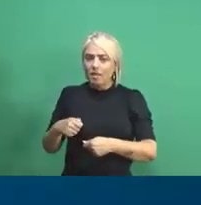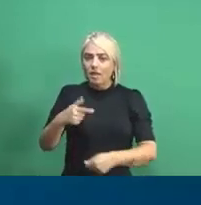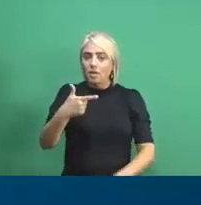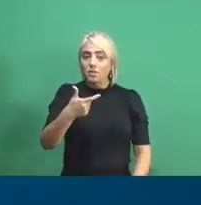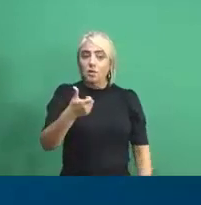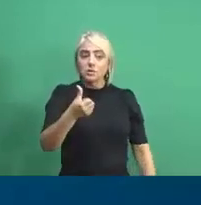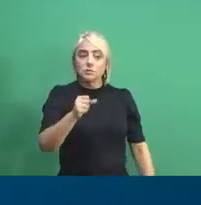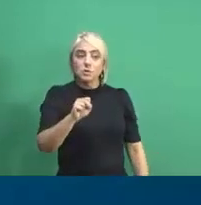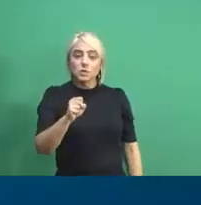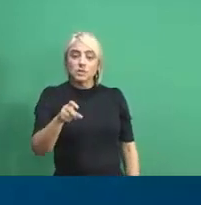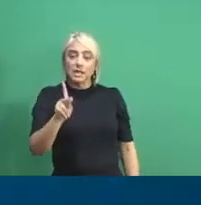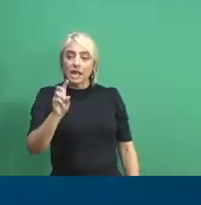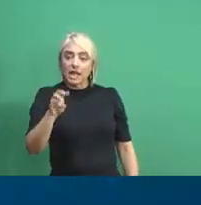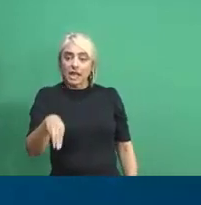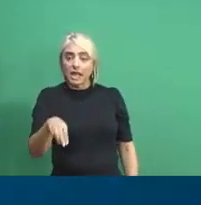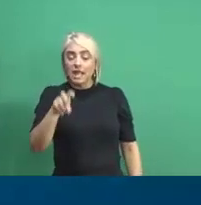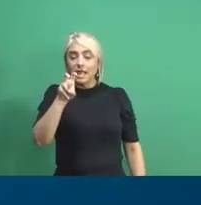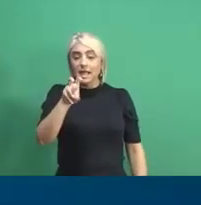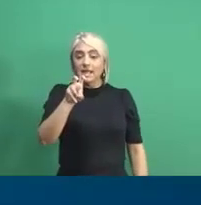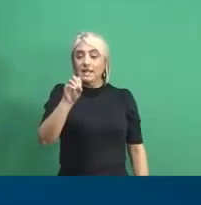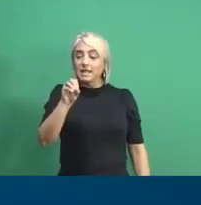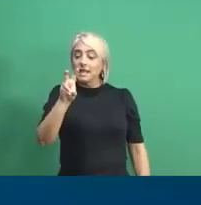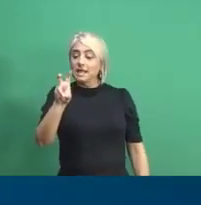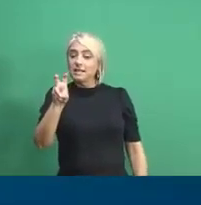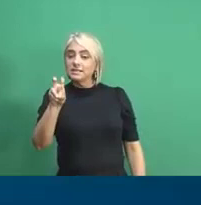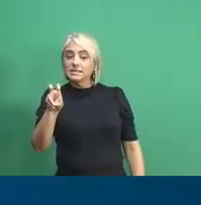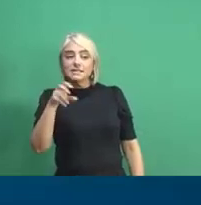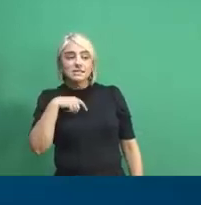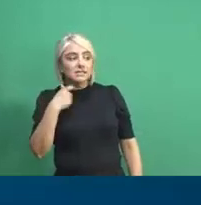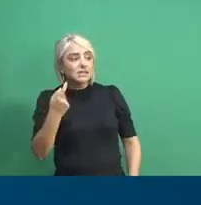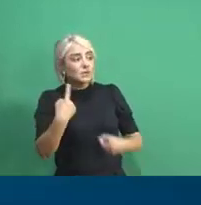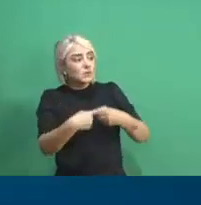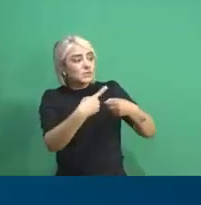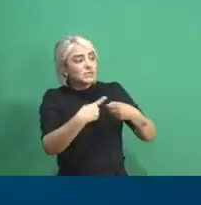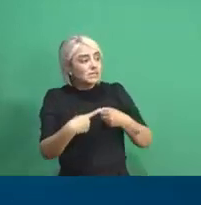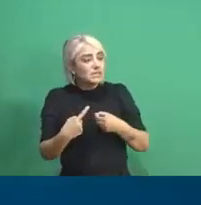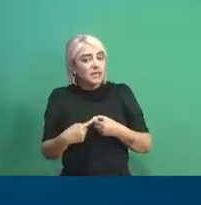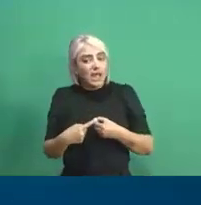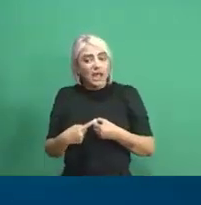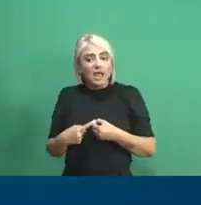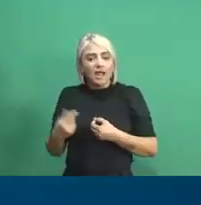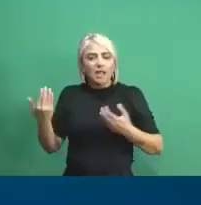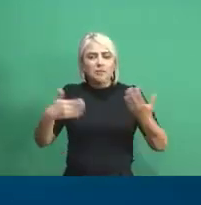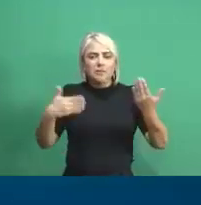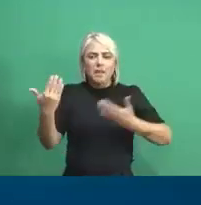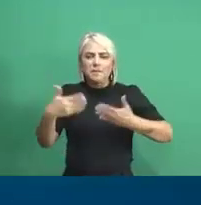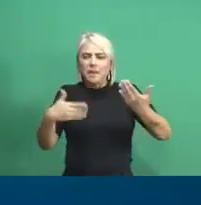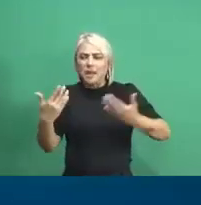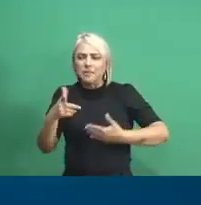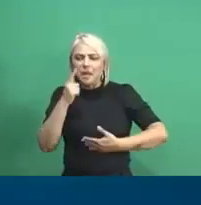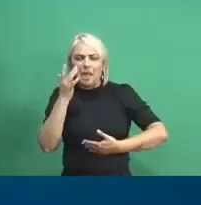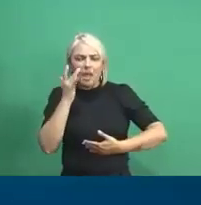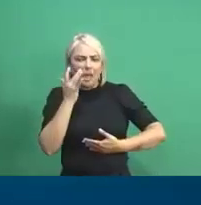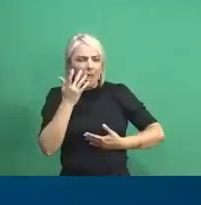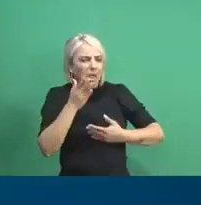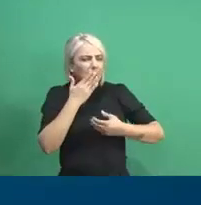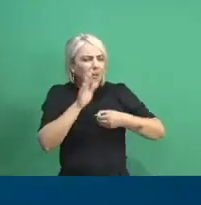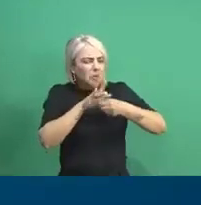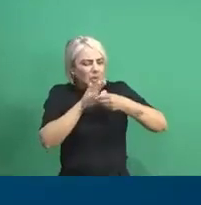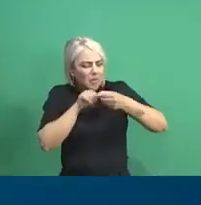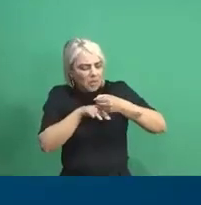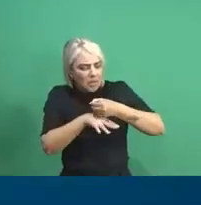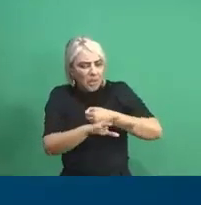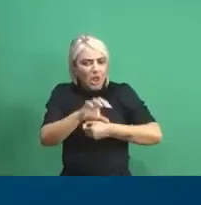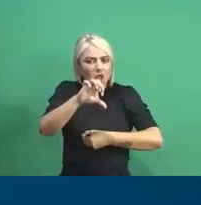quilômetros, 505 cidades na bacia que se abastecem dele. Ele recebe pancada de metade pesado, de esgotos,